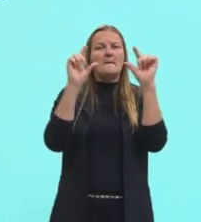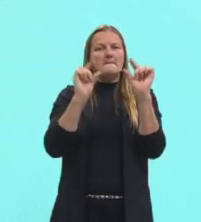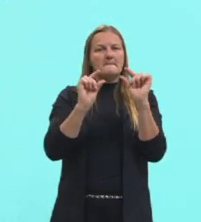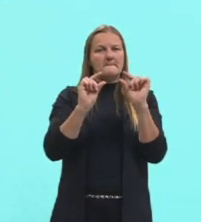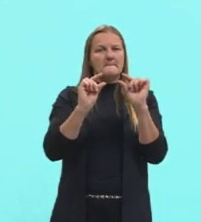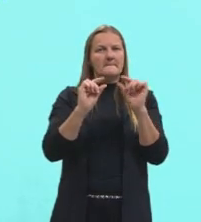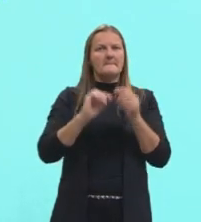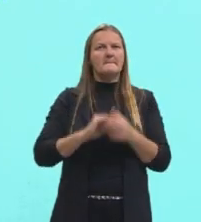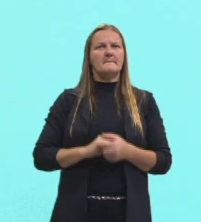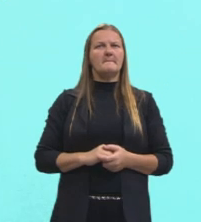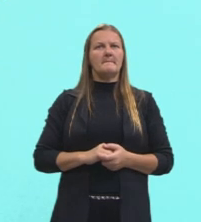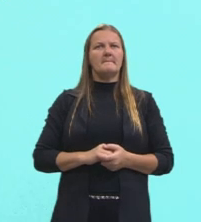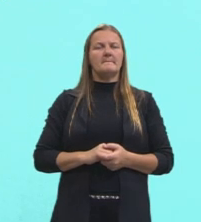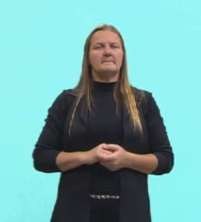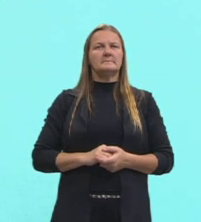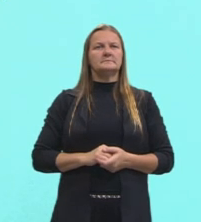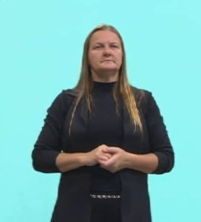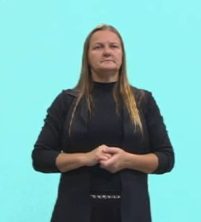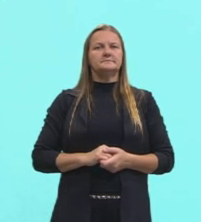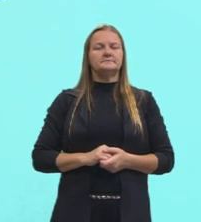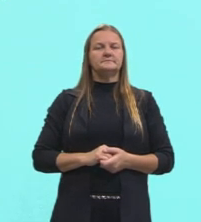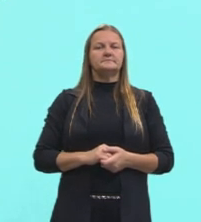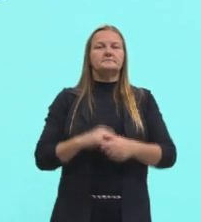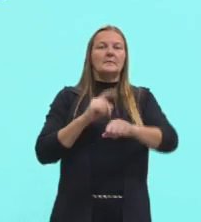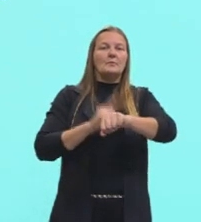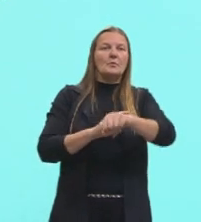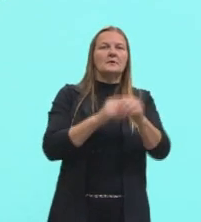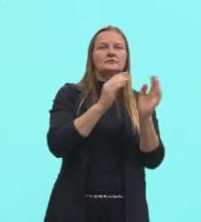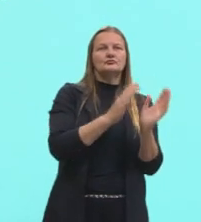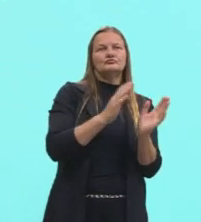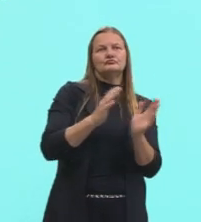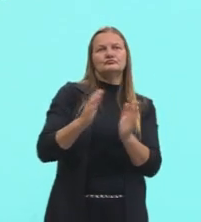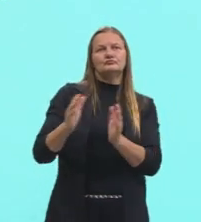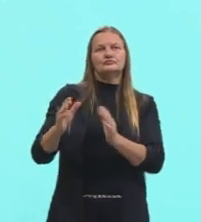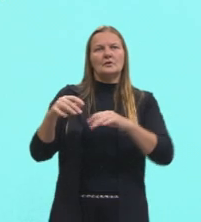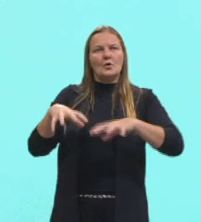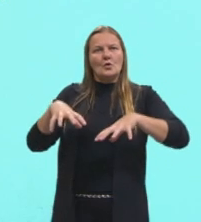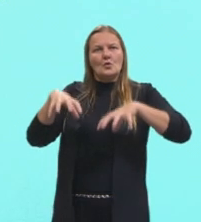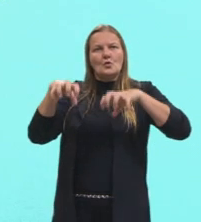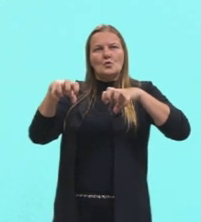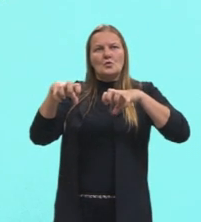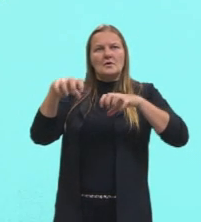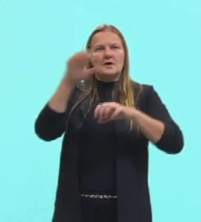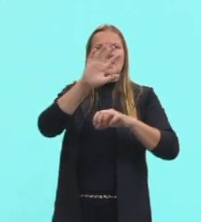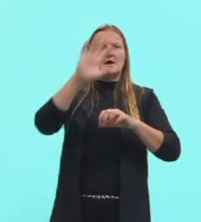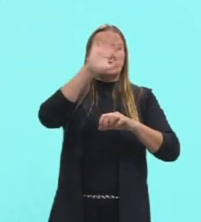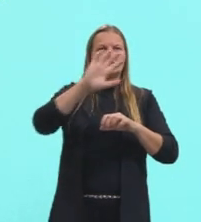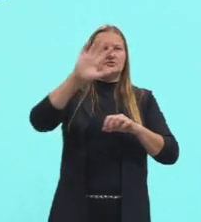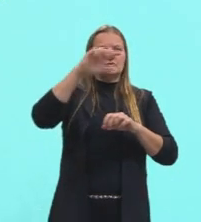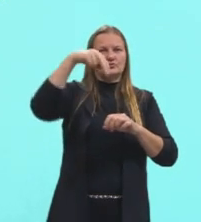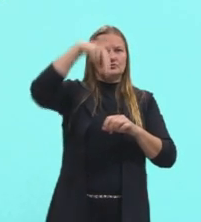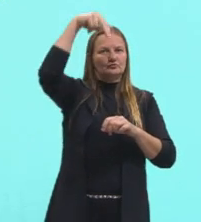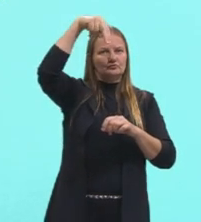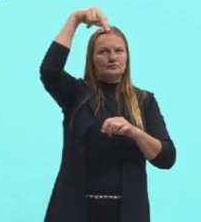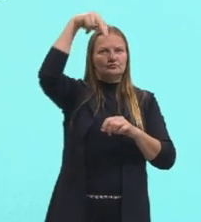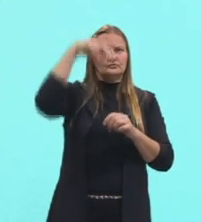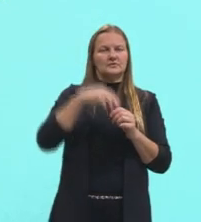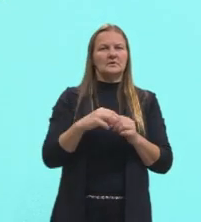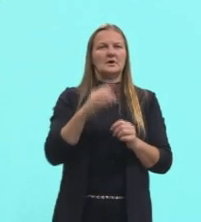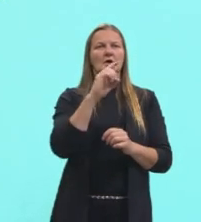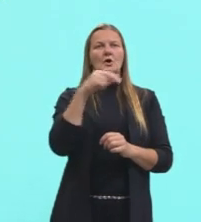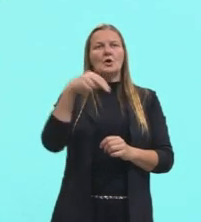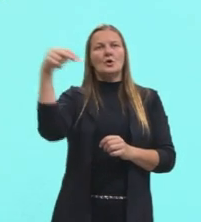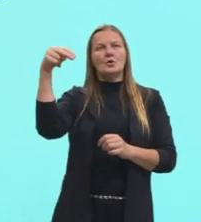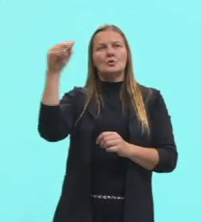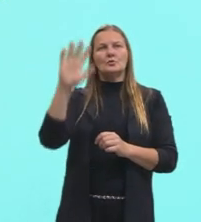gente vai ter uma redução dessa chuva, vai ter um período aí mais seco pra região, tá? E aí pega justamente essa parte aqui, ó,